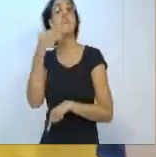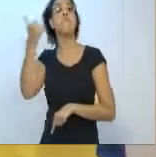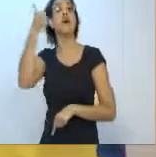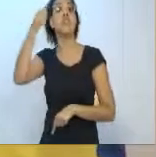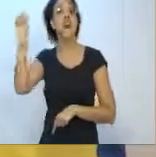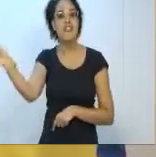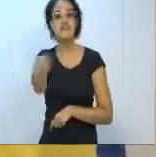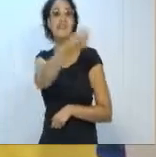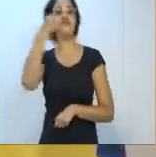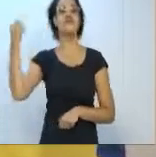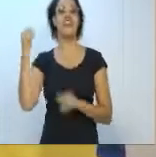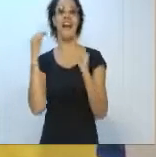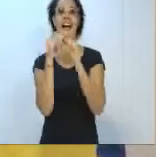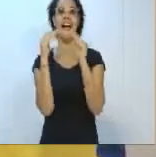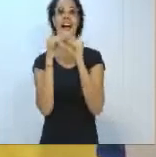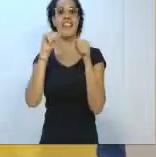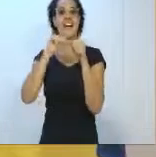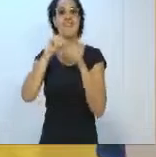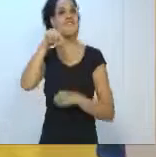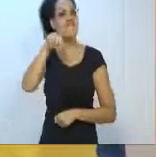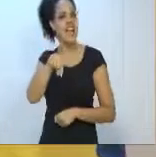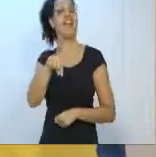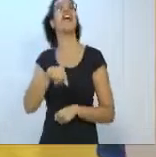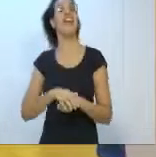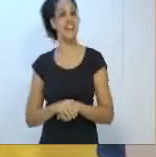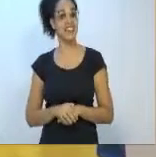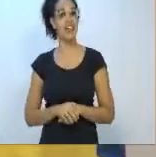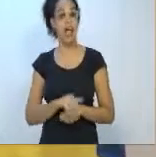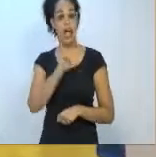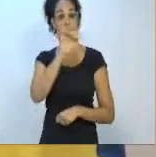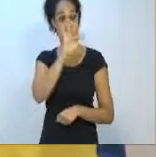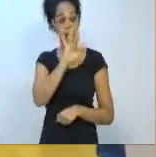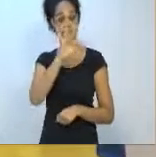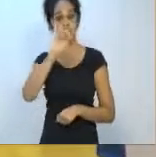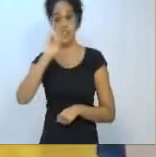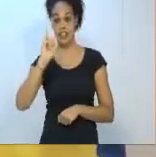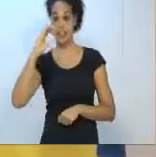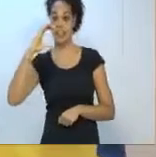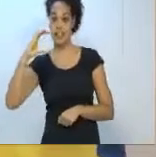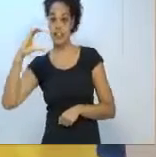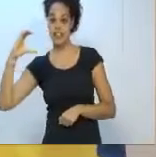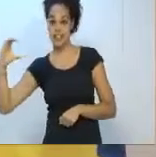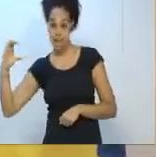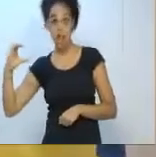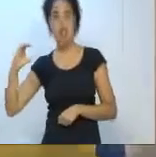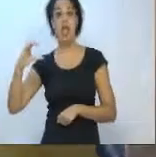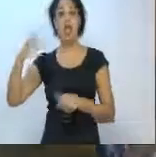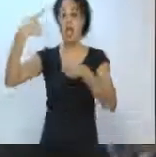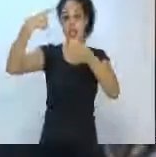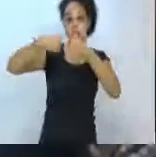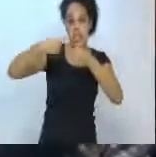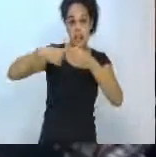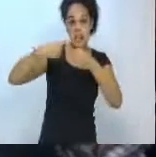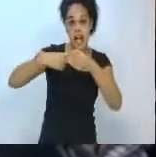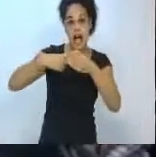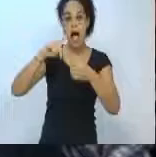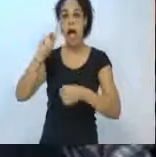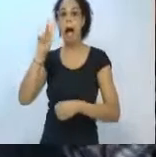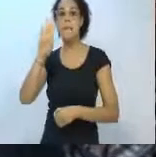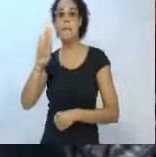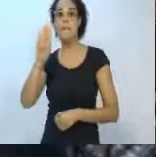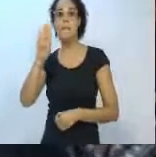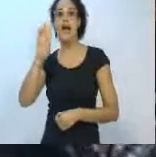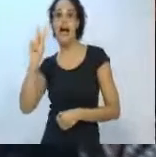concurso de cervejeiros caseiros, o FICC, na cidade de Belo Horizonte, Minas Gerais. Em